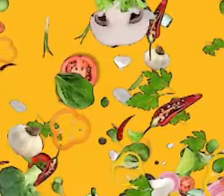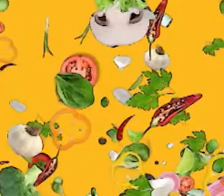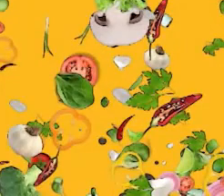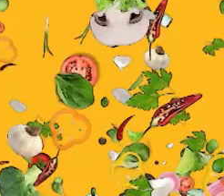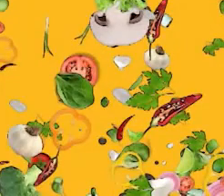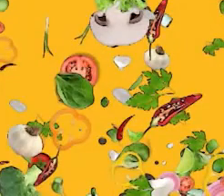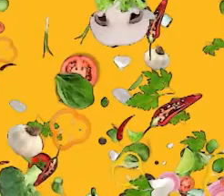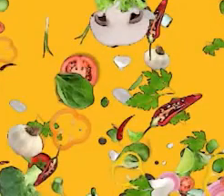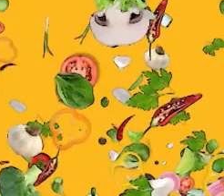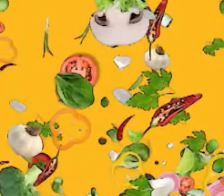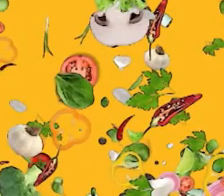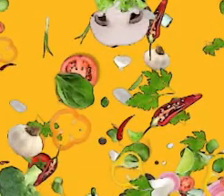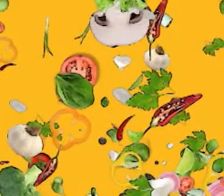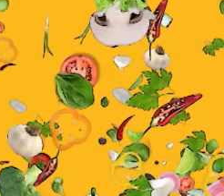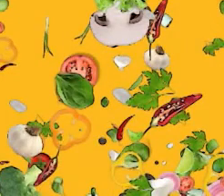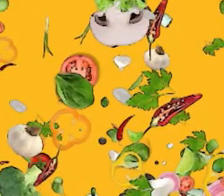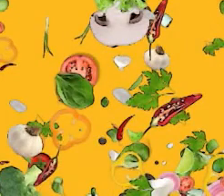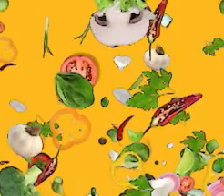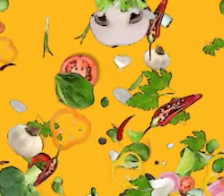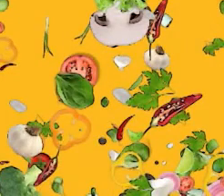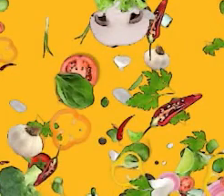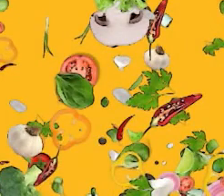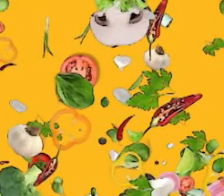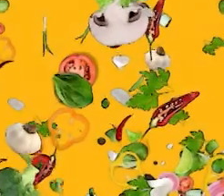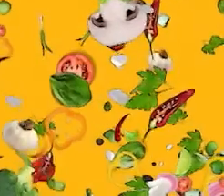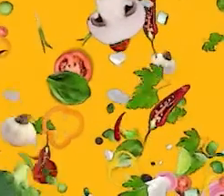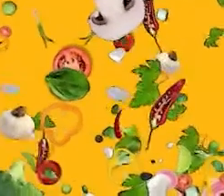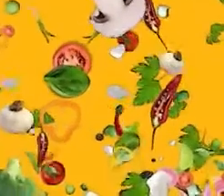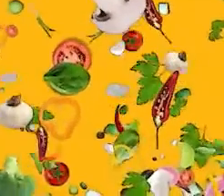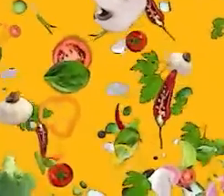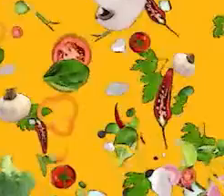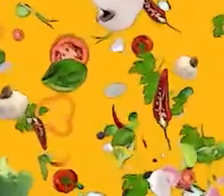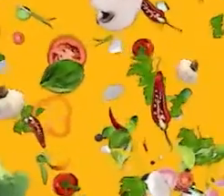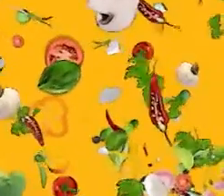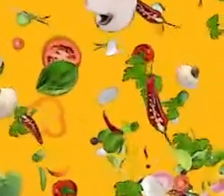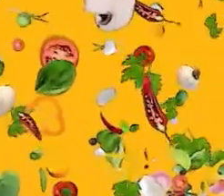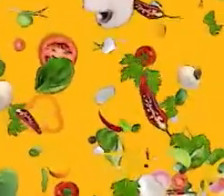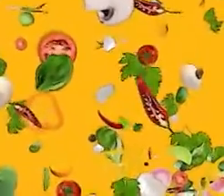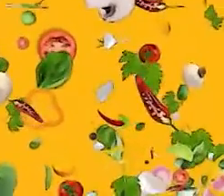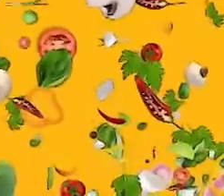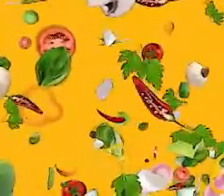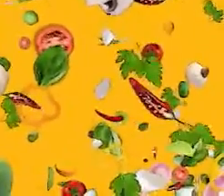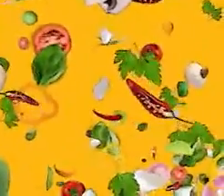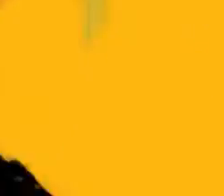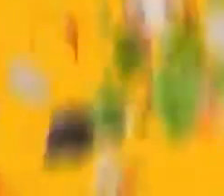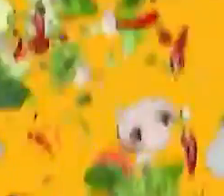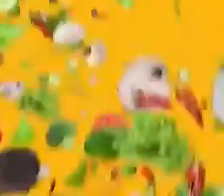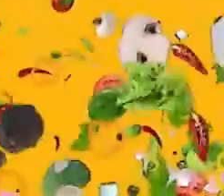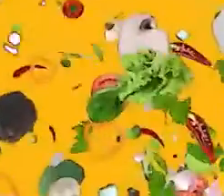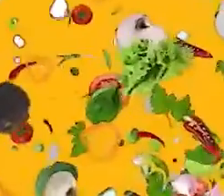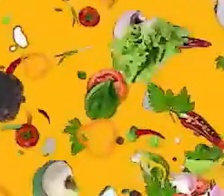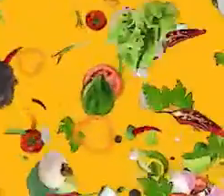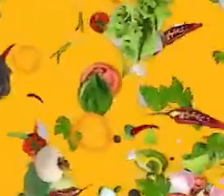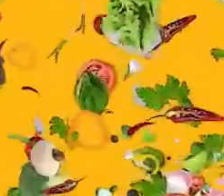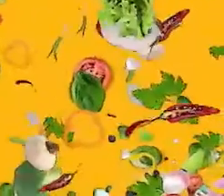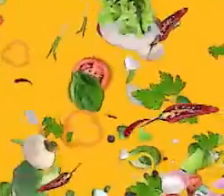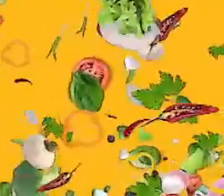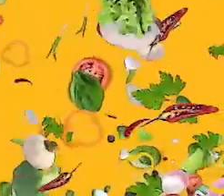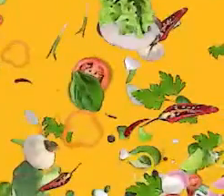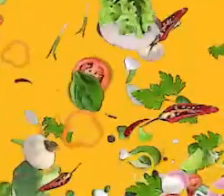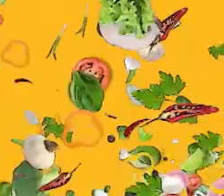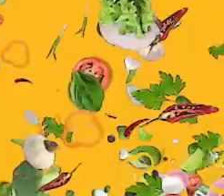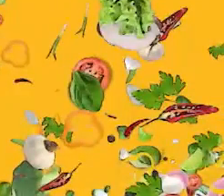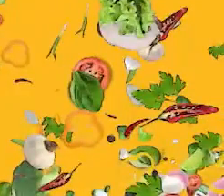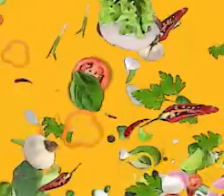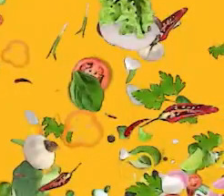leite mas pode deixar a criatividade fluir e inventar outros recheios para a